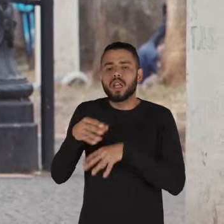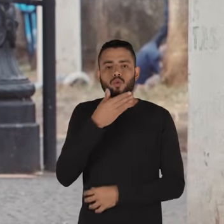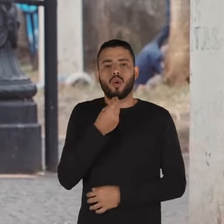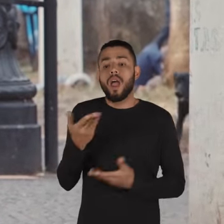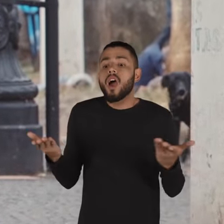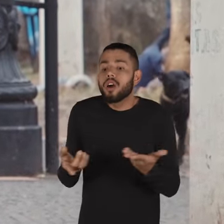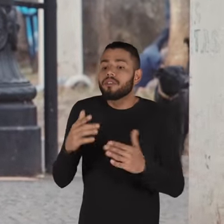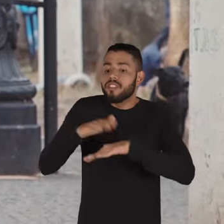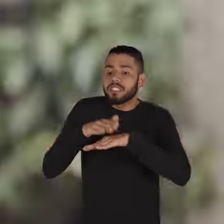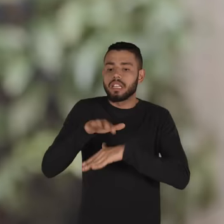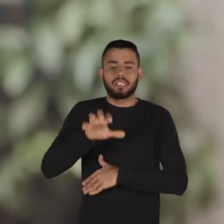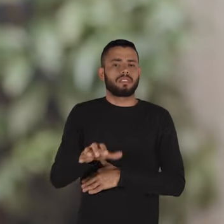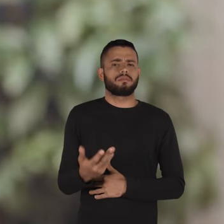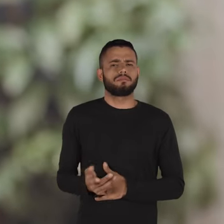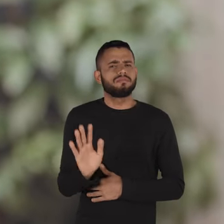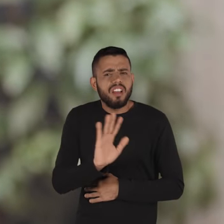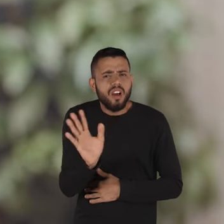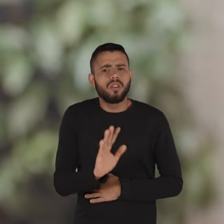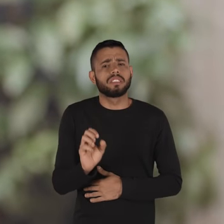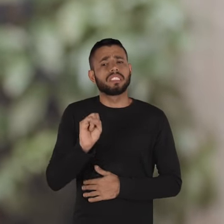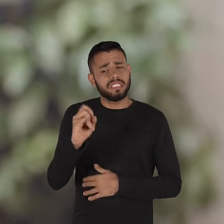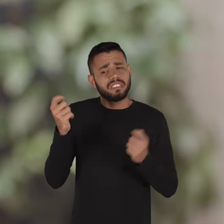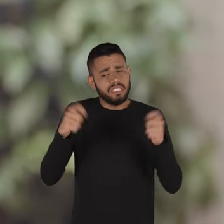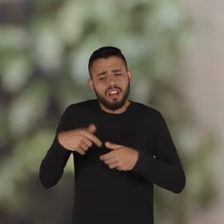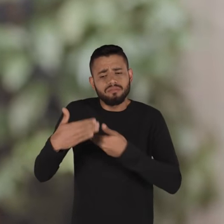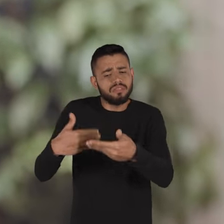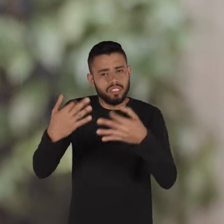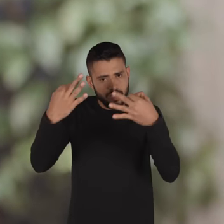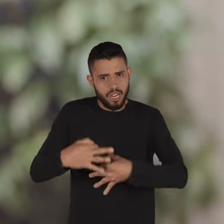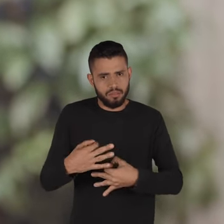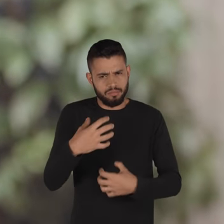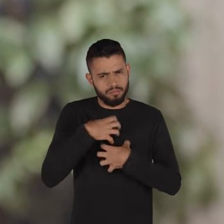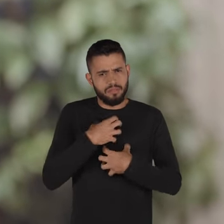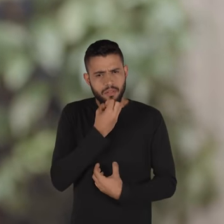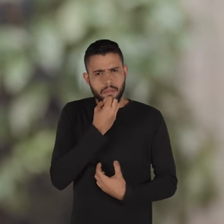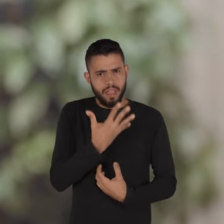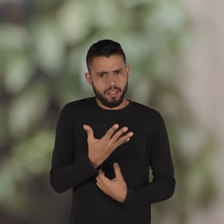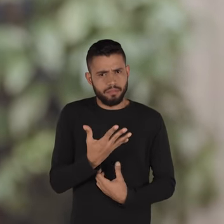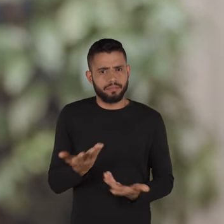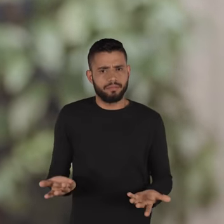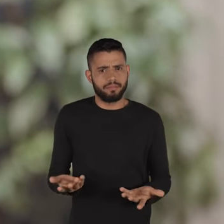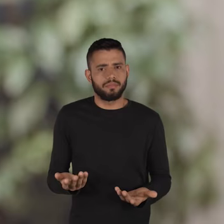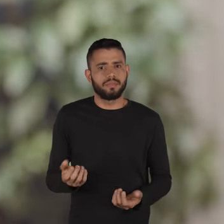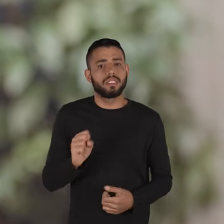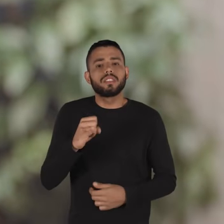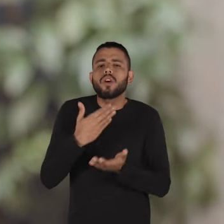agora vocês vão ter que ser desse jeito não pera você acha que tá dando certo ser assim? você acha que faz bem ser assim?